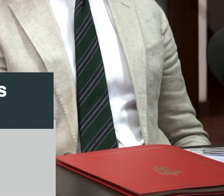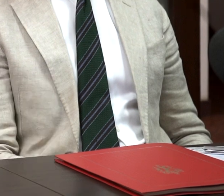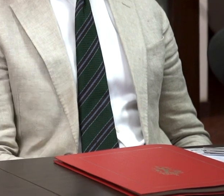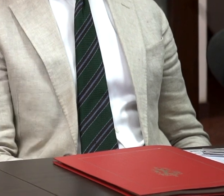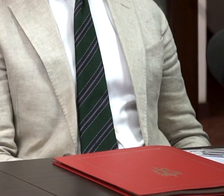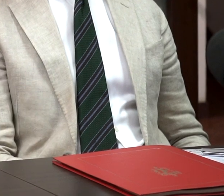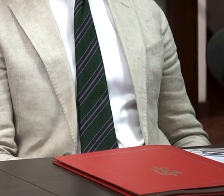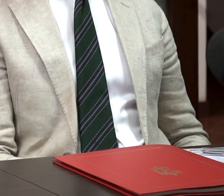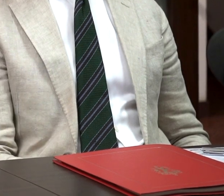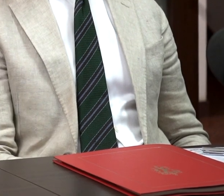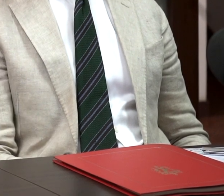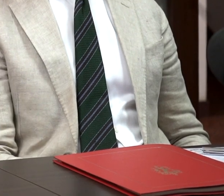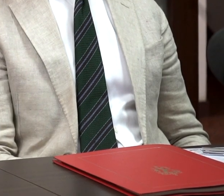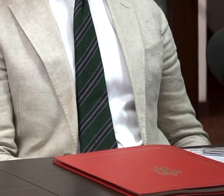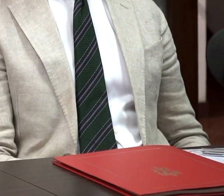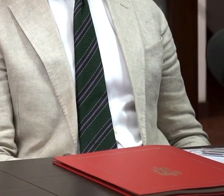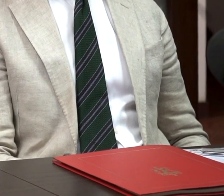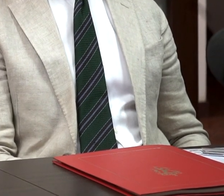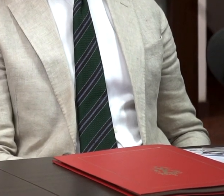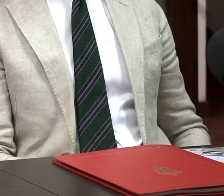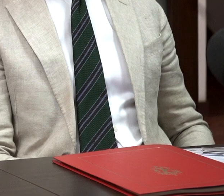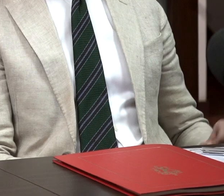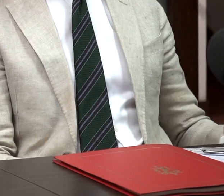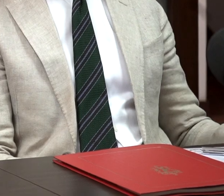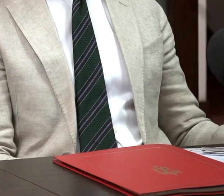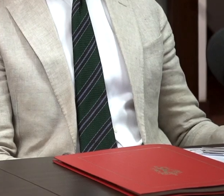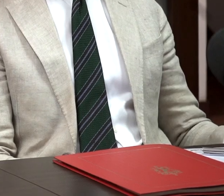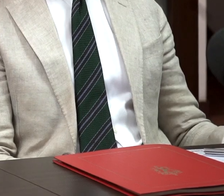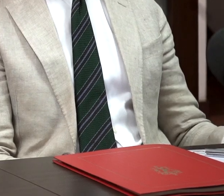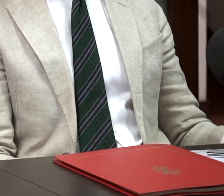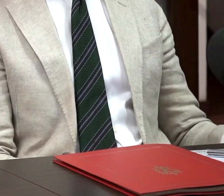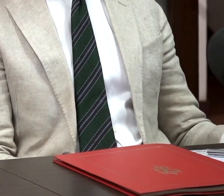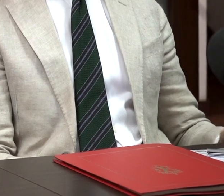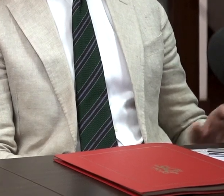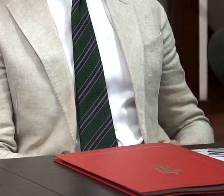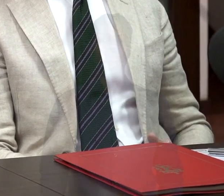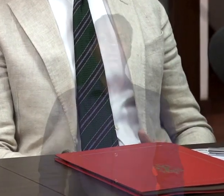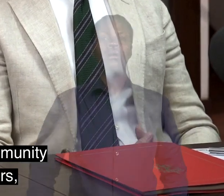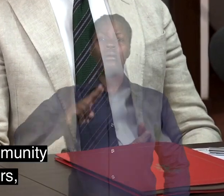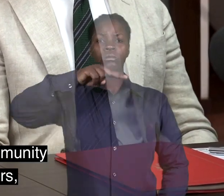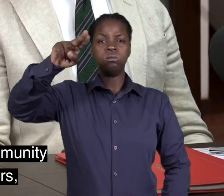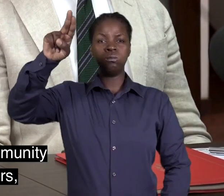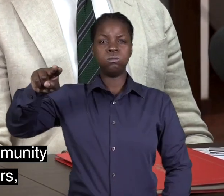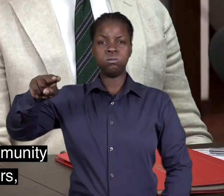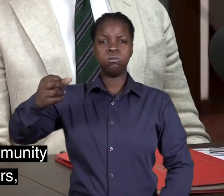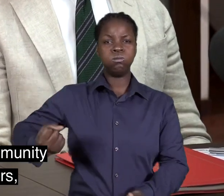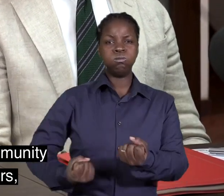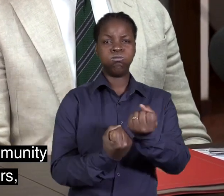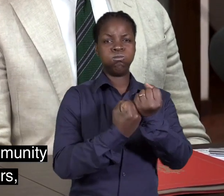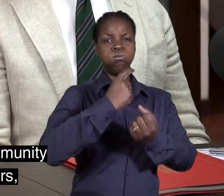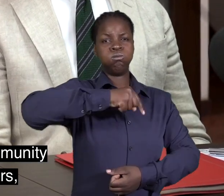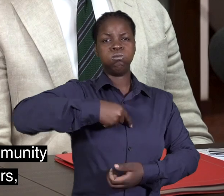O apoio da Noruega tem estado a ajudar-nos a garantir a profissionalização das rádios comunitárias. Mais de 250